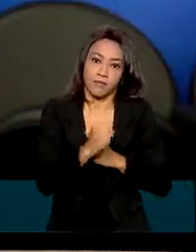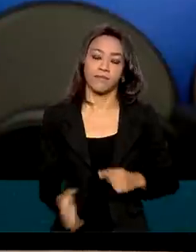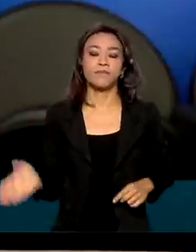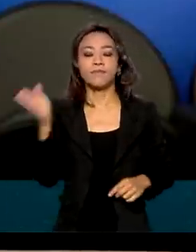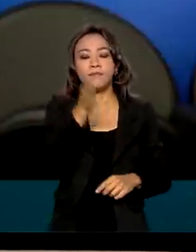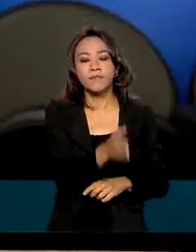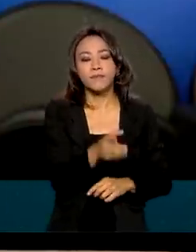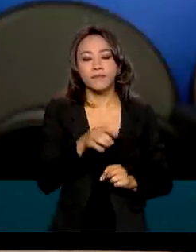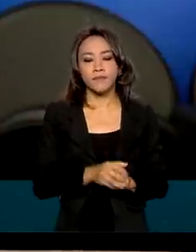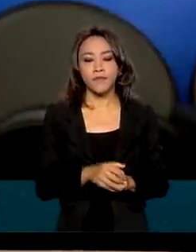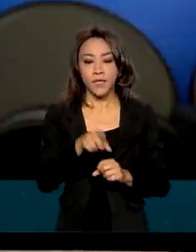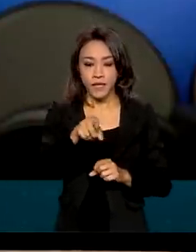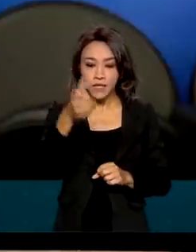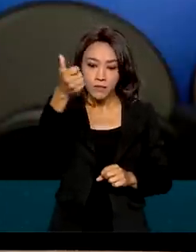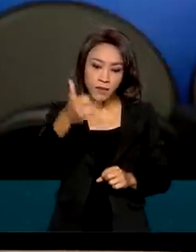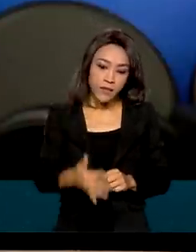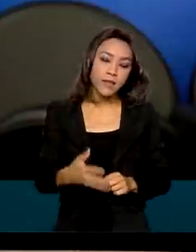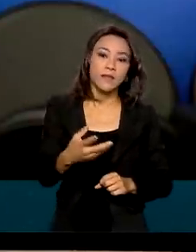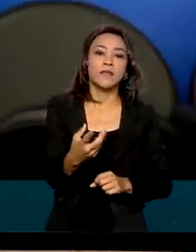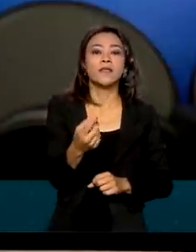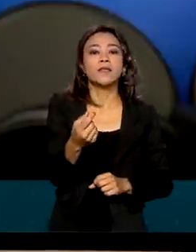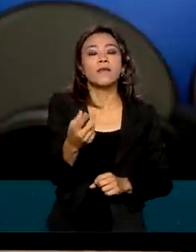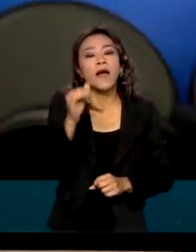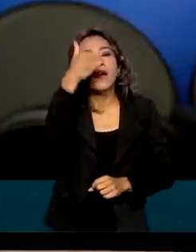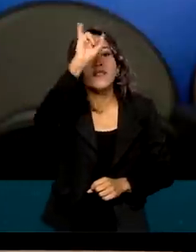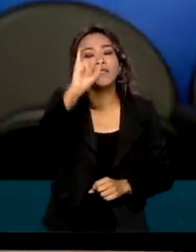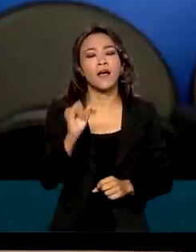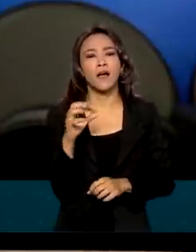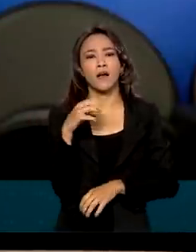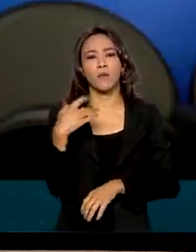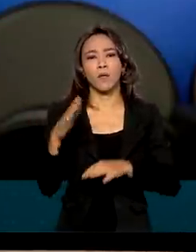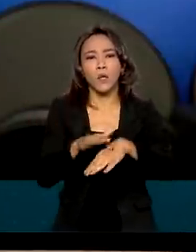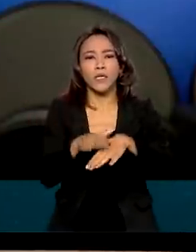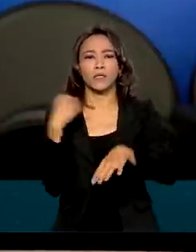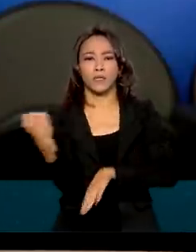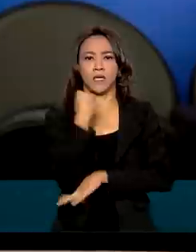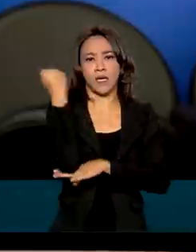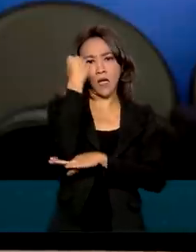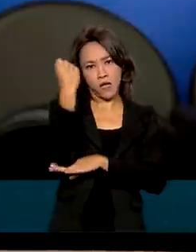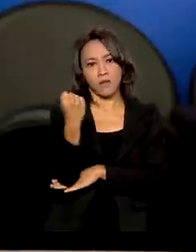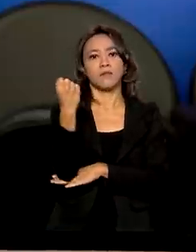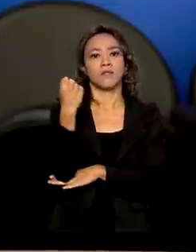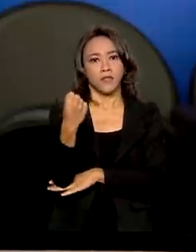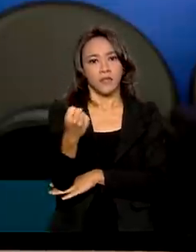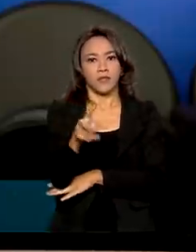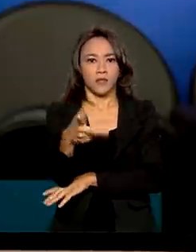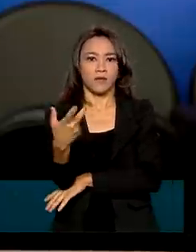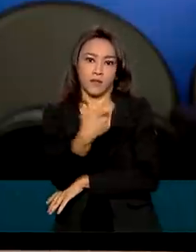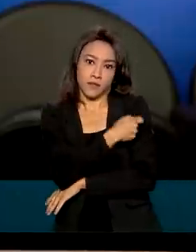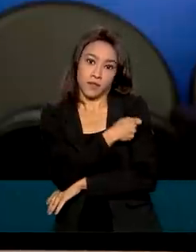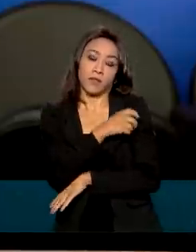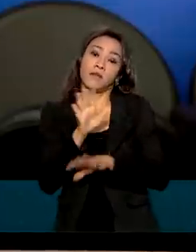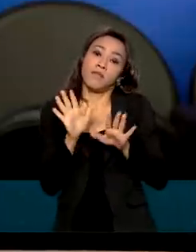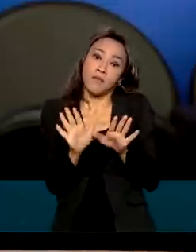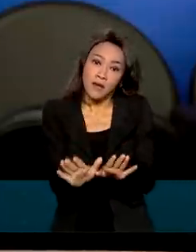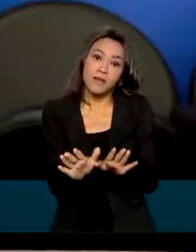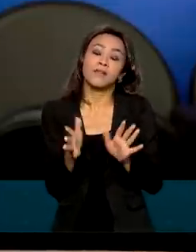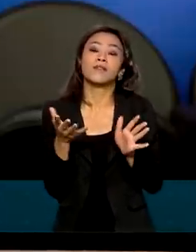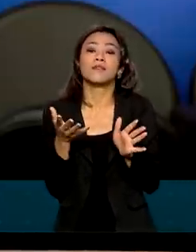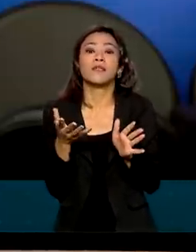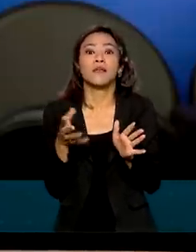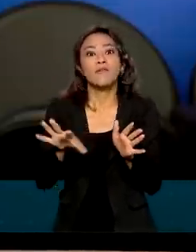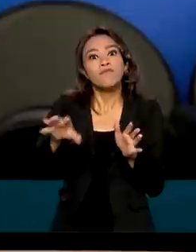impedem que você tenha uma doença grave que vai te levar para um hospital, mas não impede completamente de você